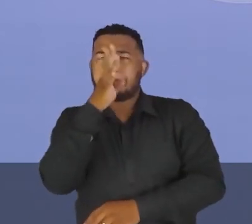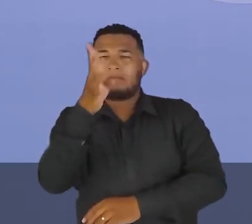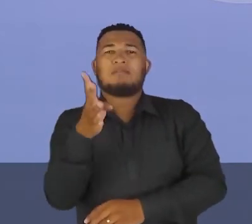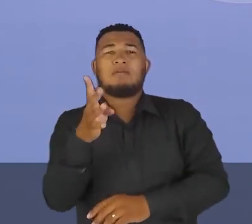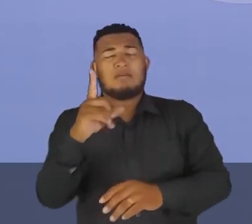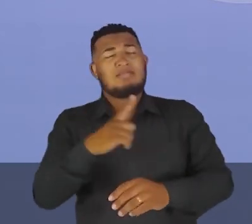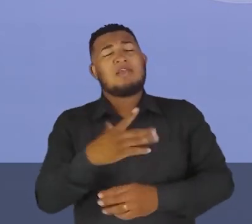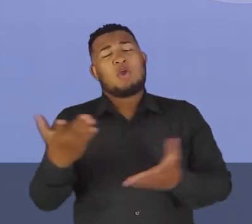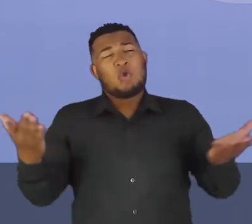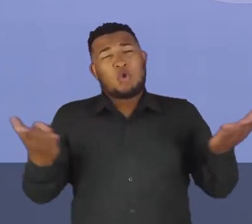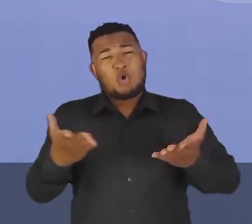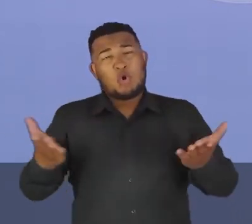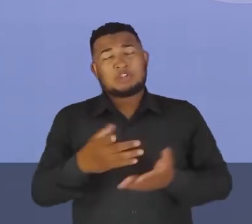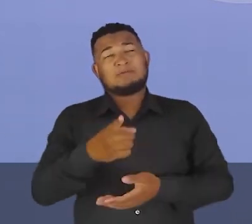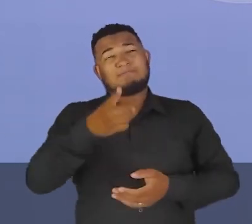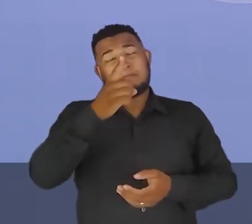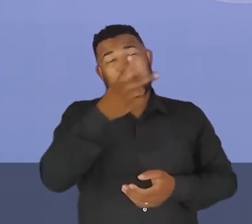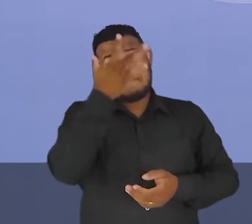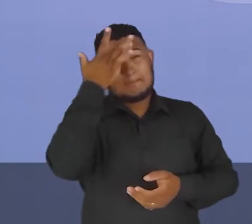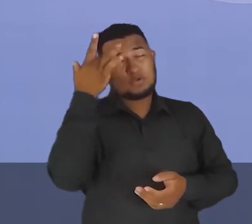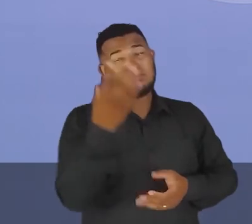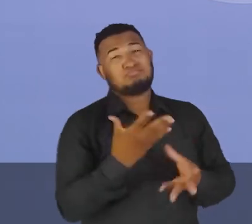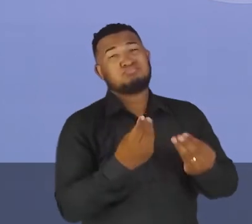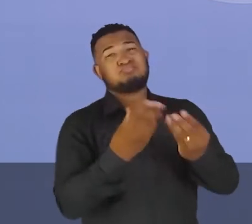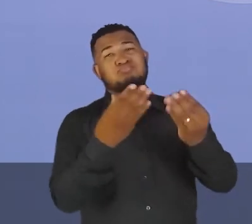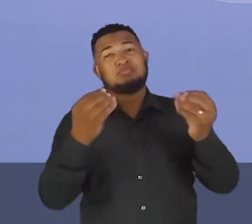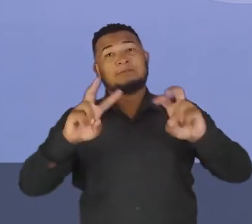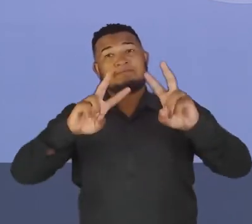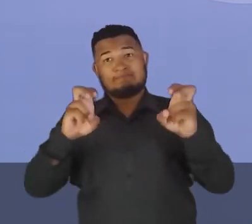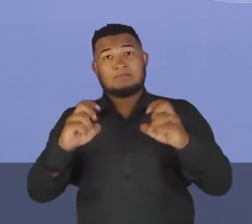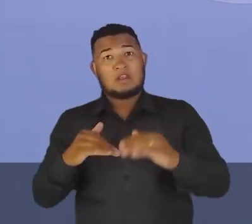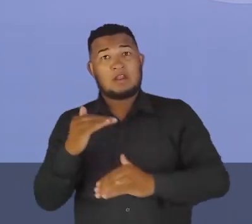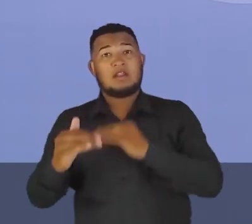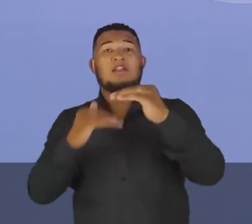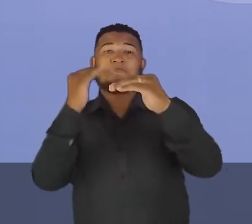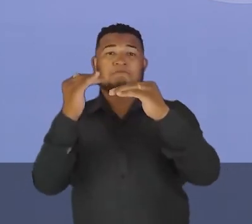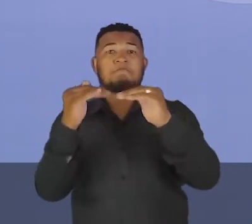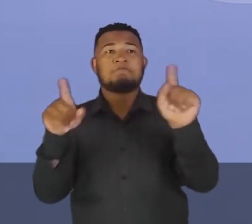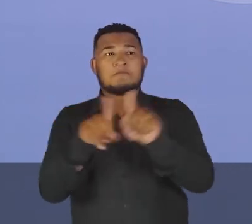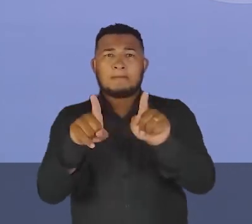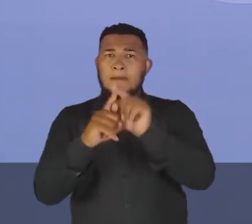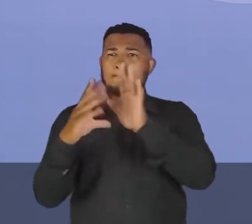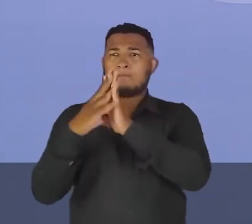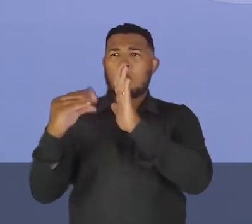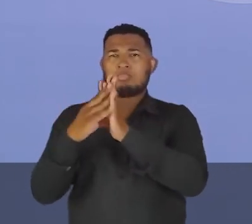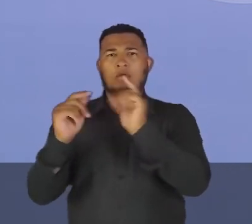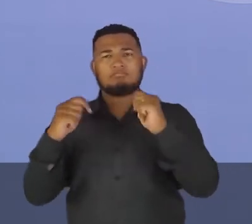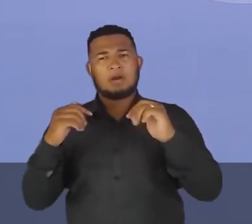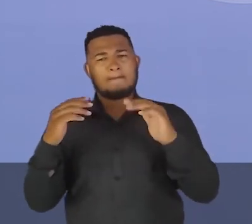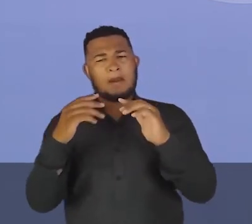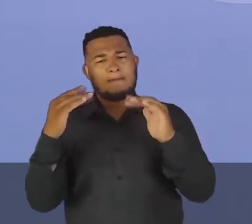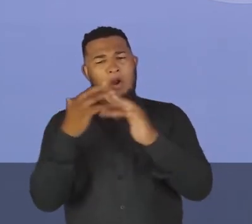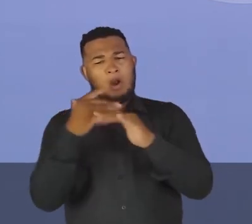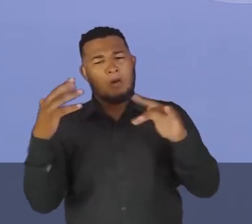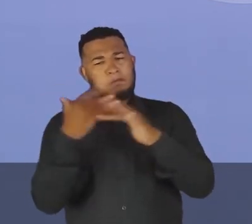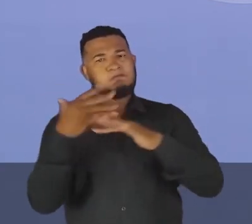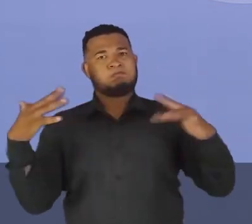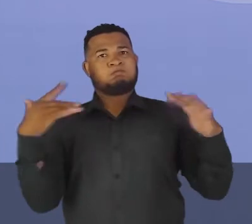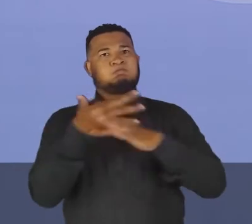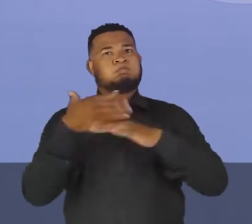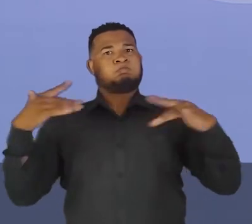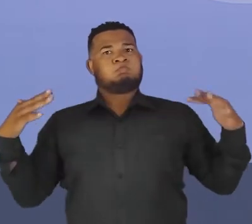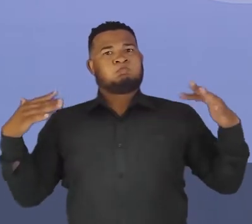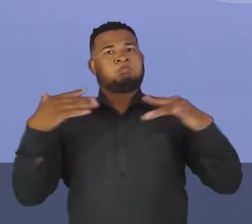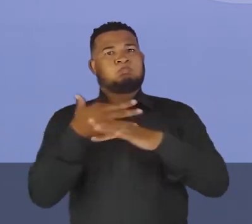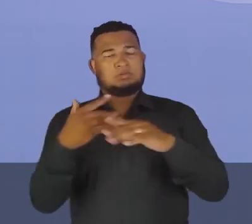cotidiano de muitas pessoas, né? E principalmente no que se refere a crescimento, aos modelos de cidades grandes, né? As grandes